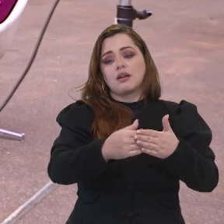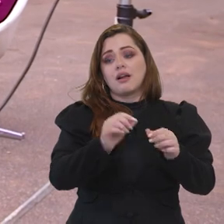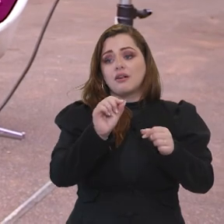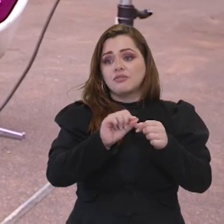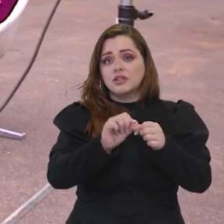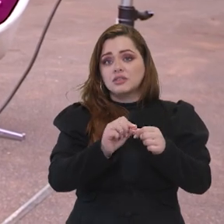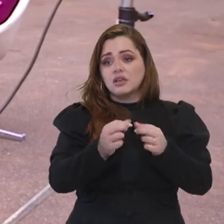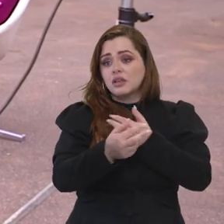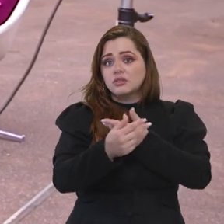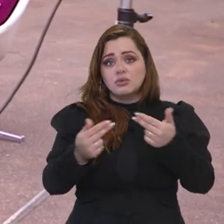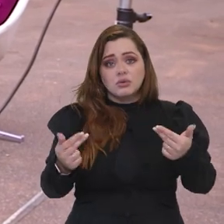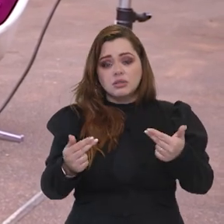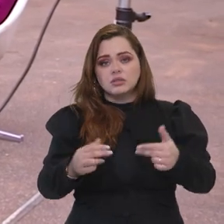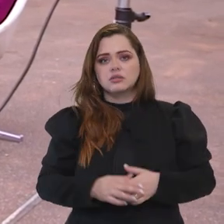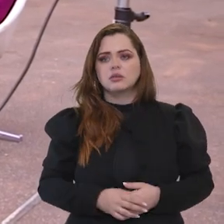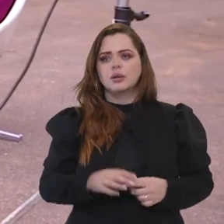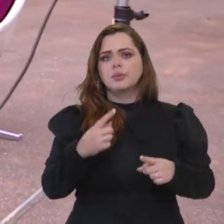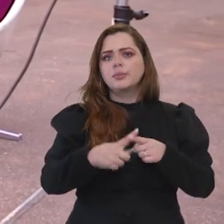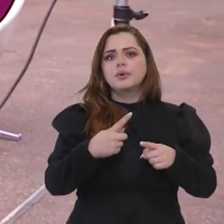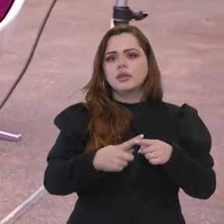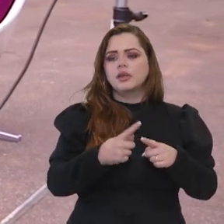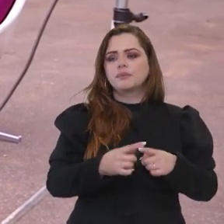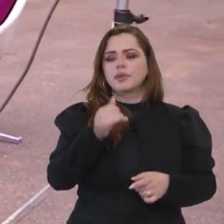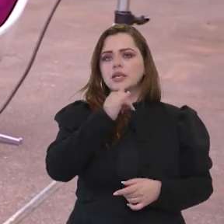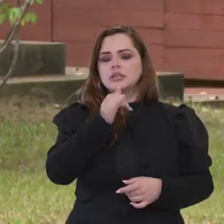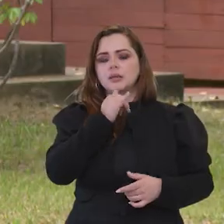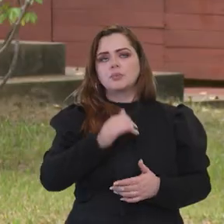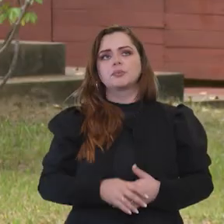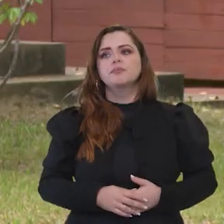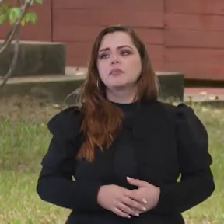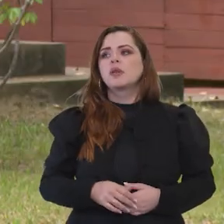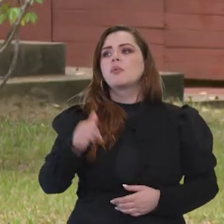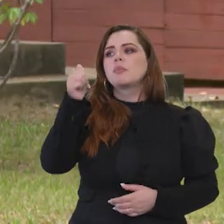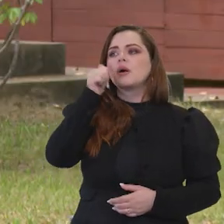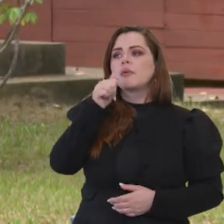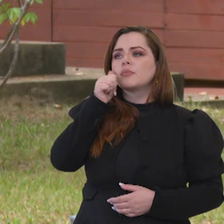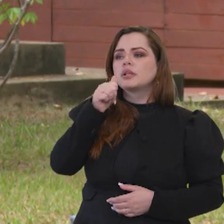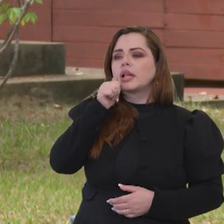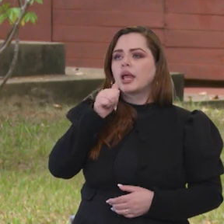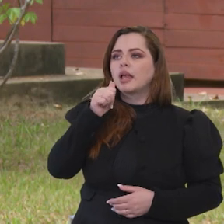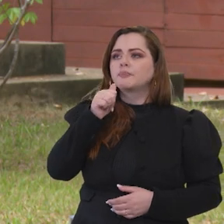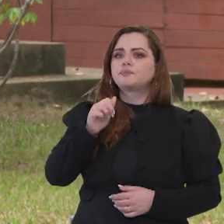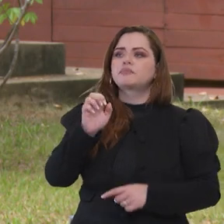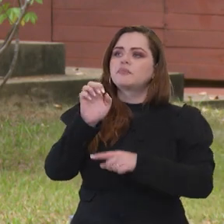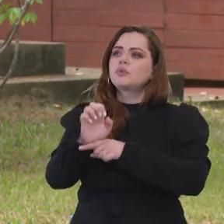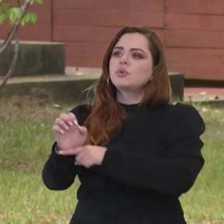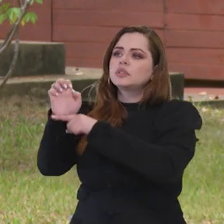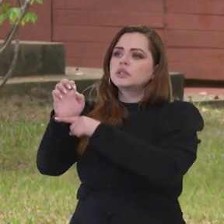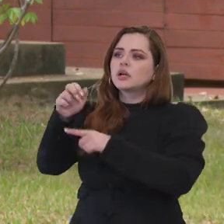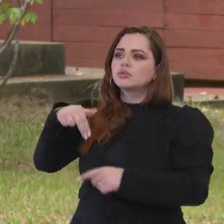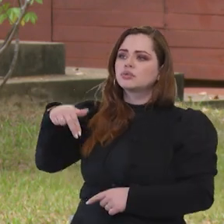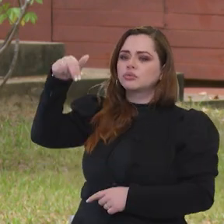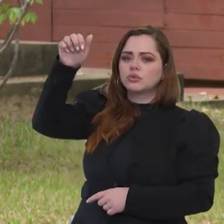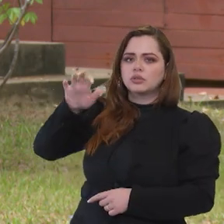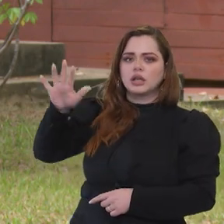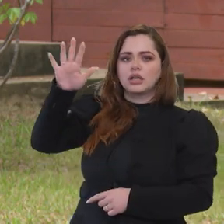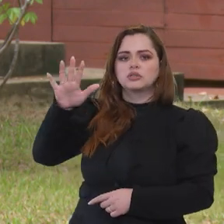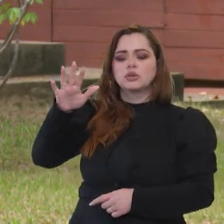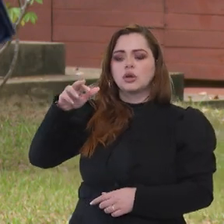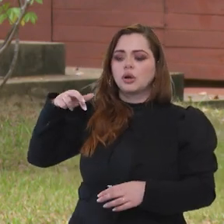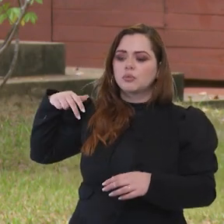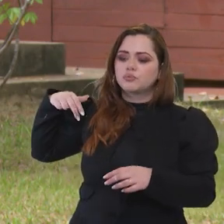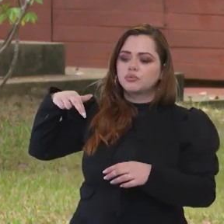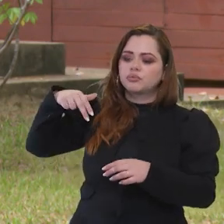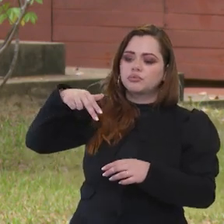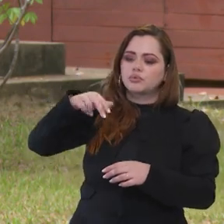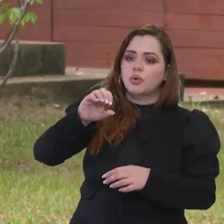em 2033. Por que eu digo isso para você? Por exemplo, uma adutora num estado do Nordeste, por exemplo, que vai chegar com